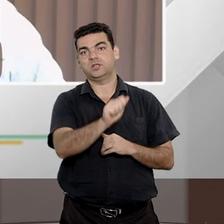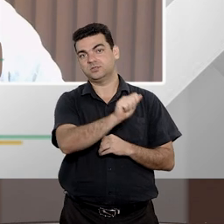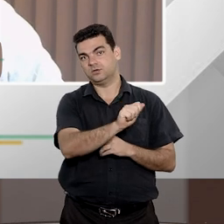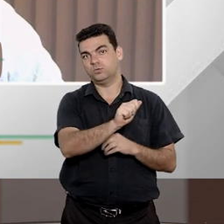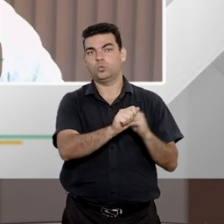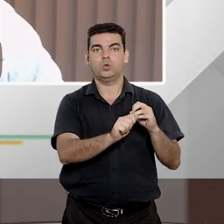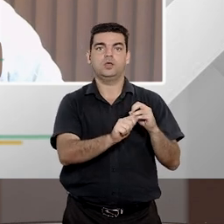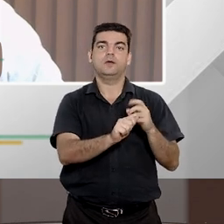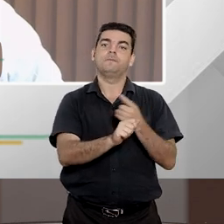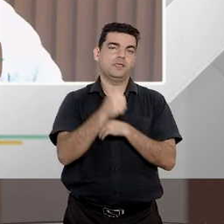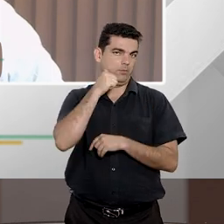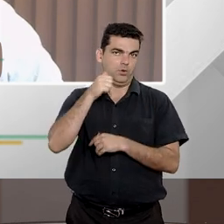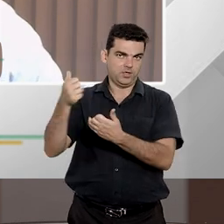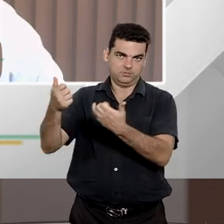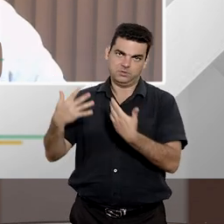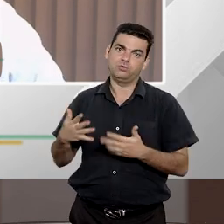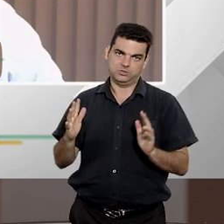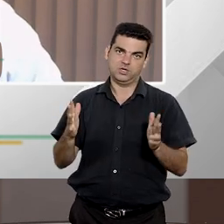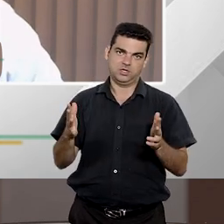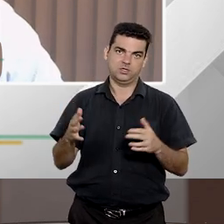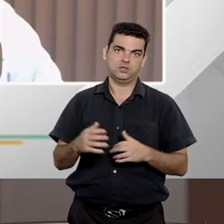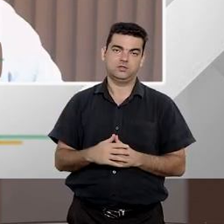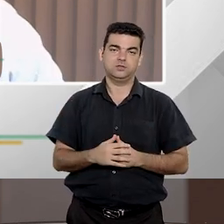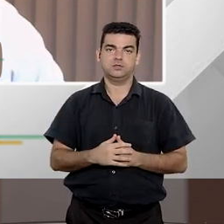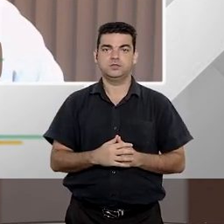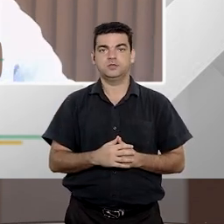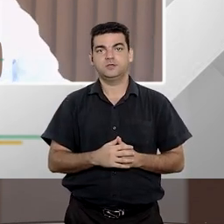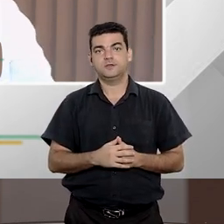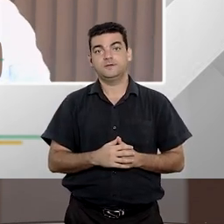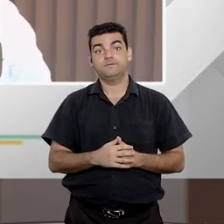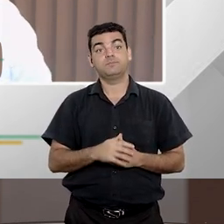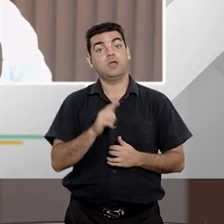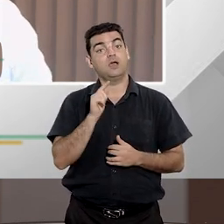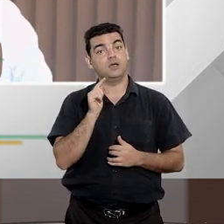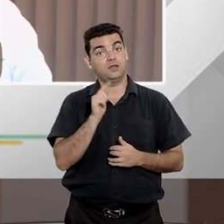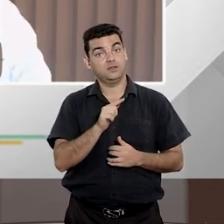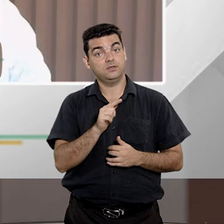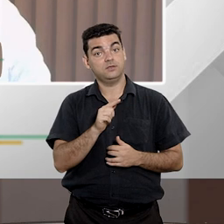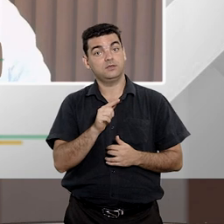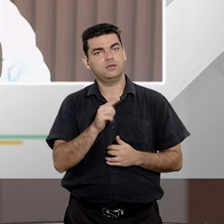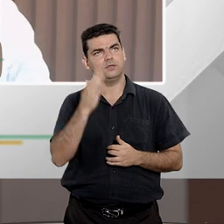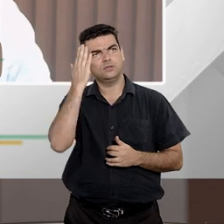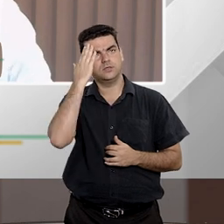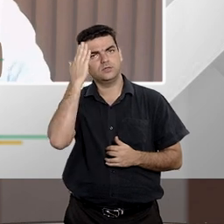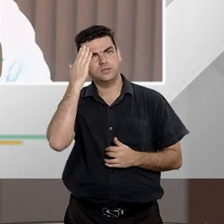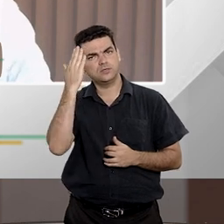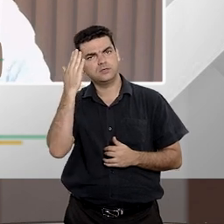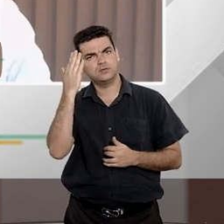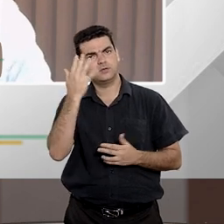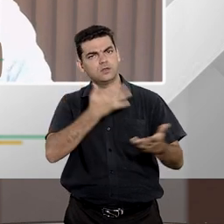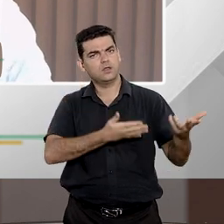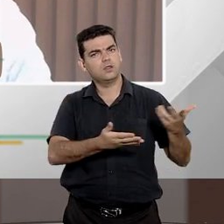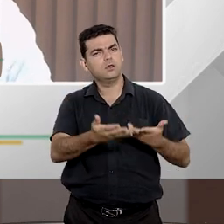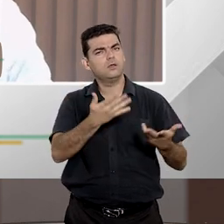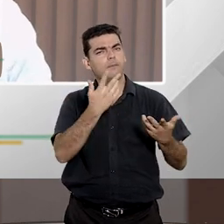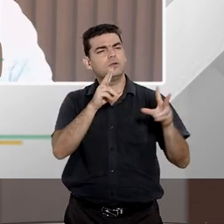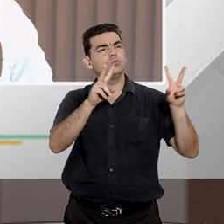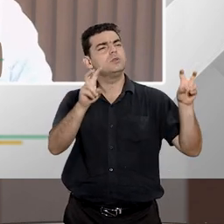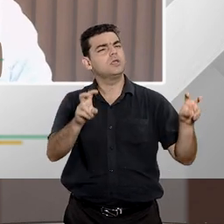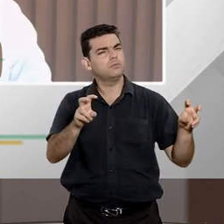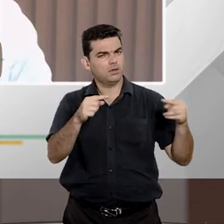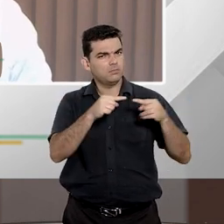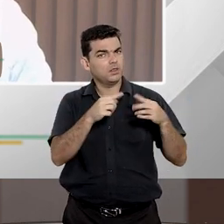e a Priscila deixou isso muito claro, só queria ressaltar, é importante ter uma correspondência temática.